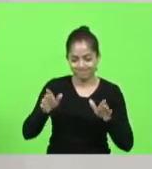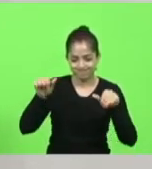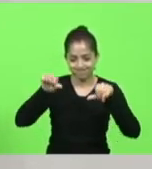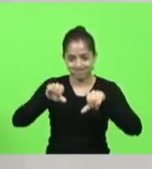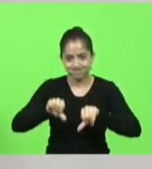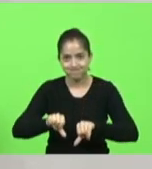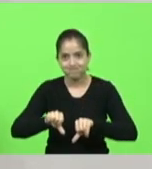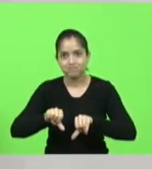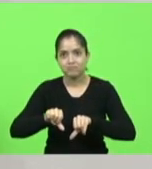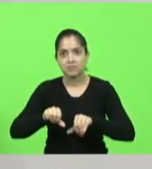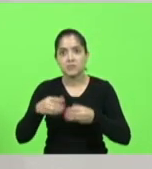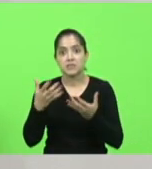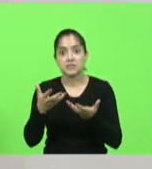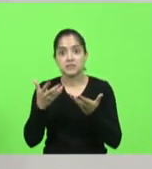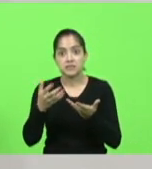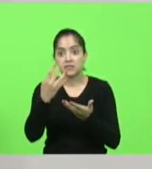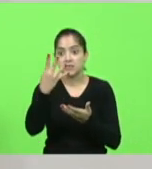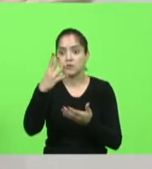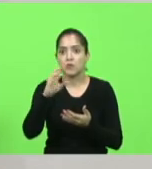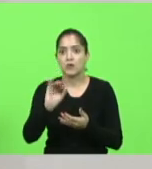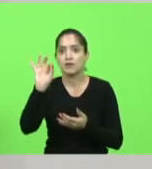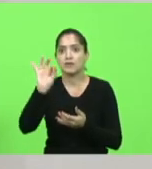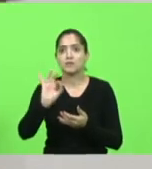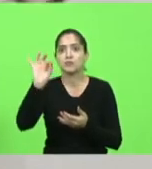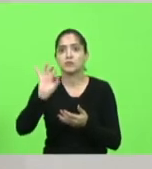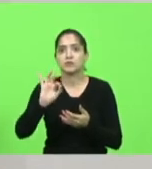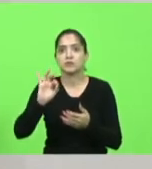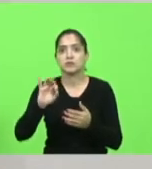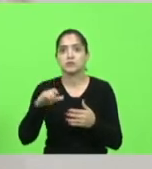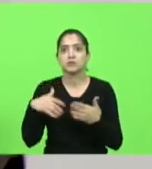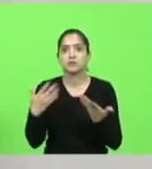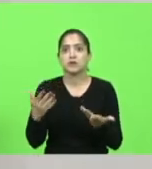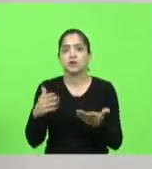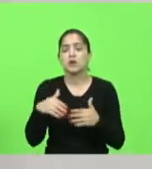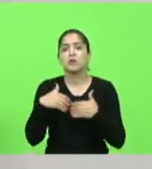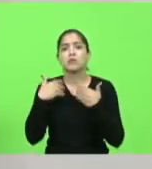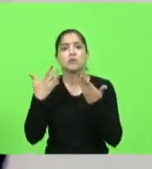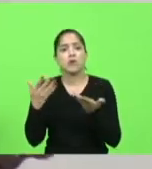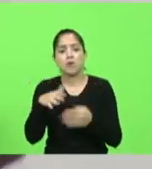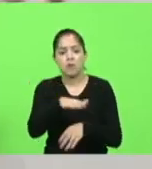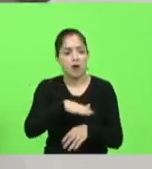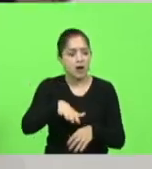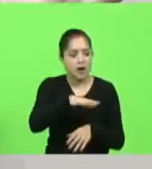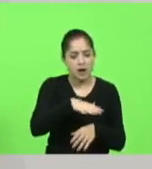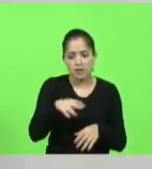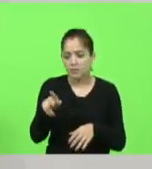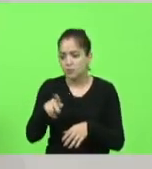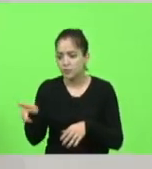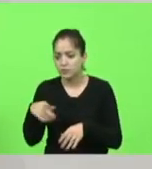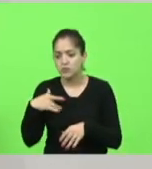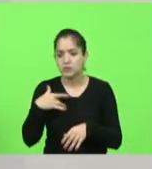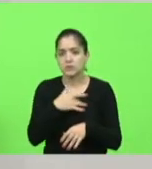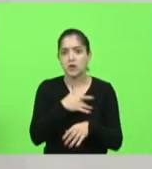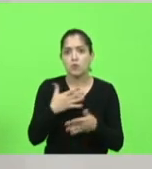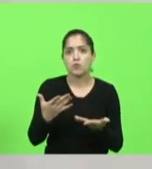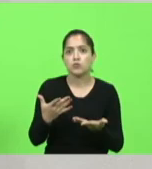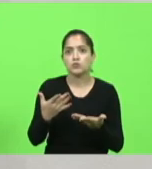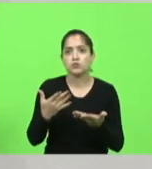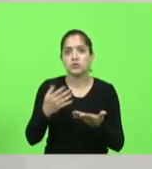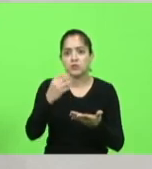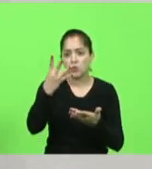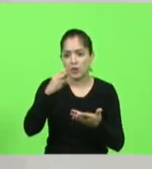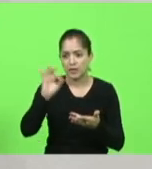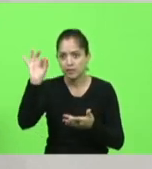desse 40%. Olha, quem é, qual é o trabalhador, qual é a área, professor, Saúde, que recebeu 40